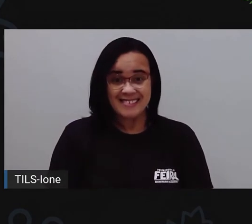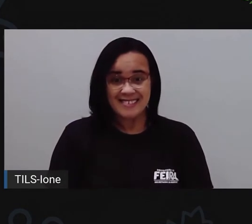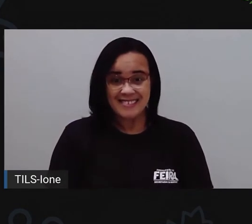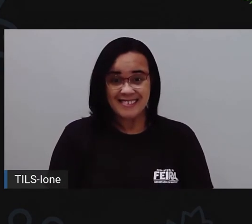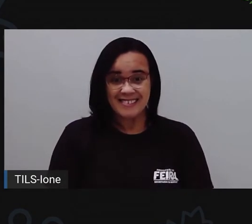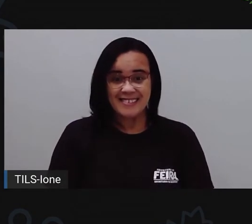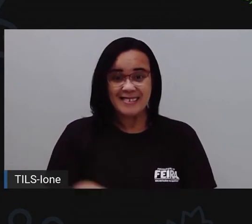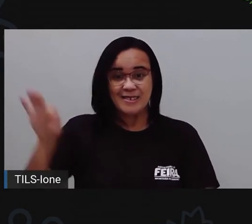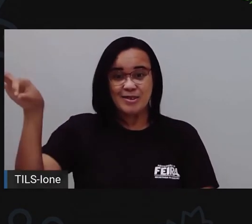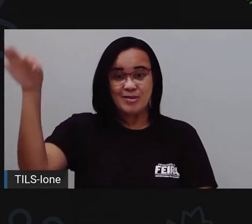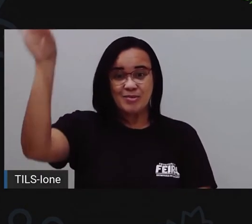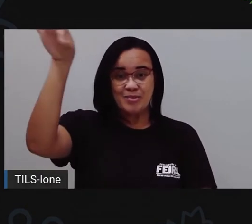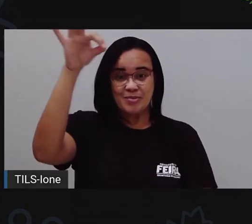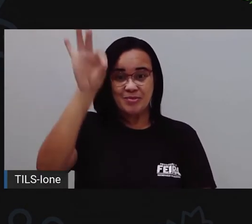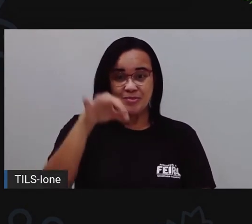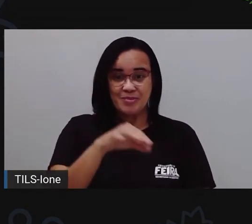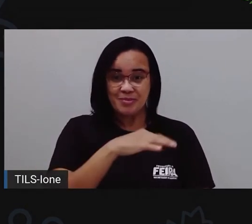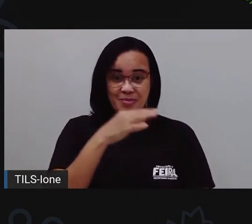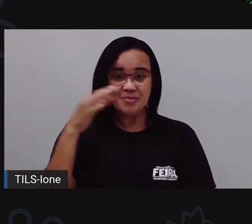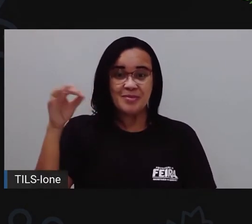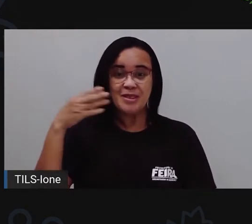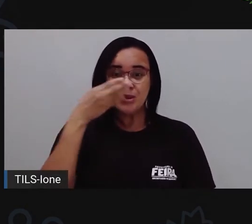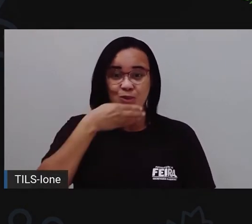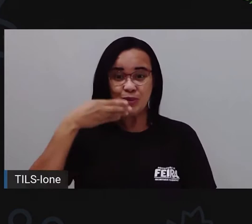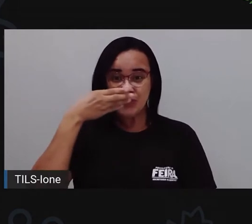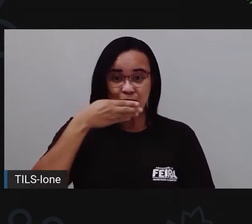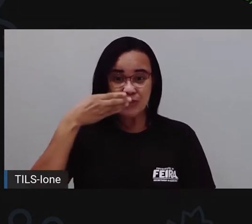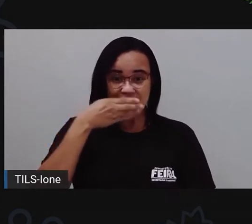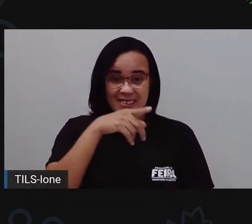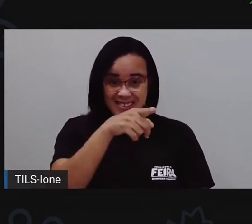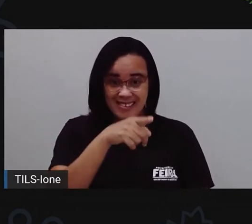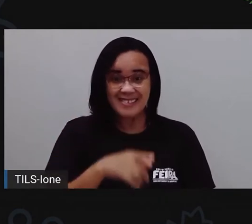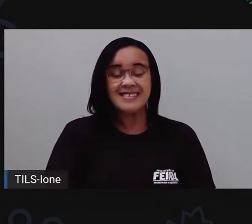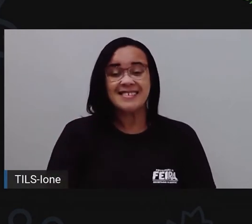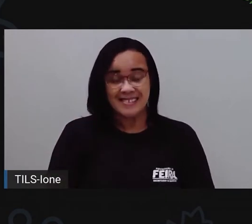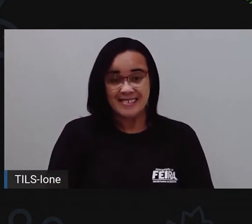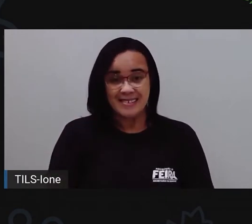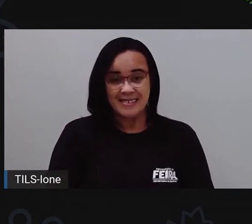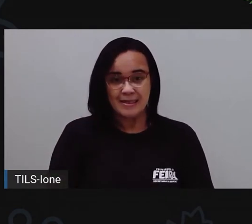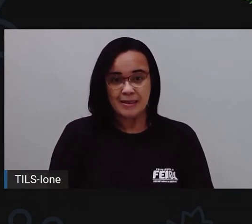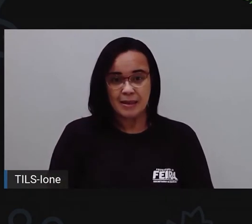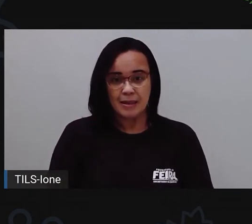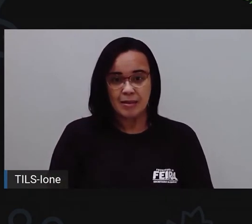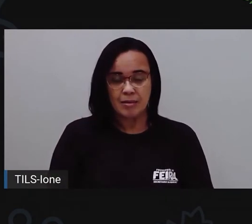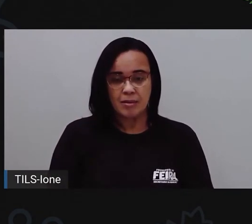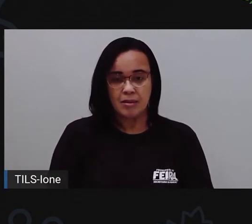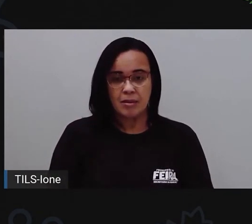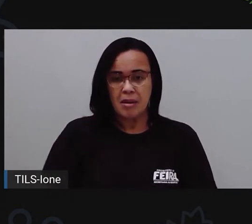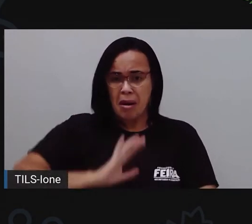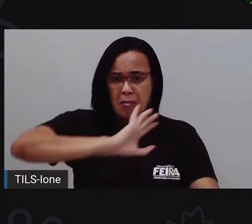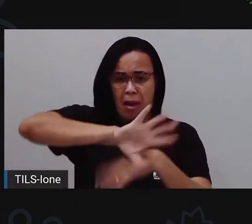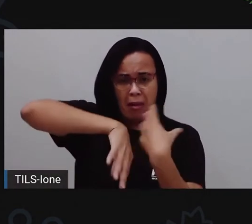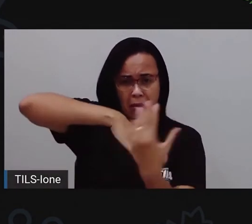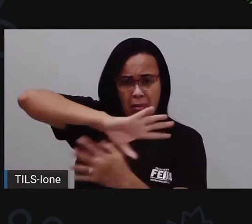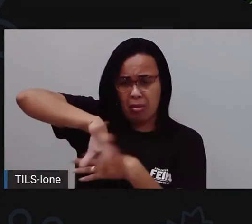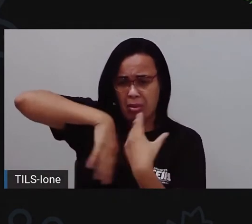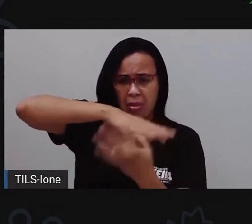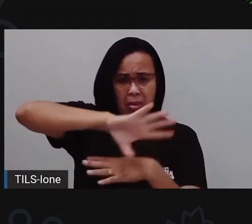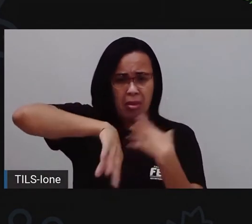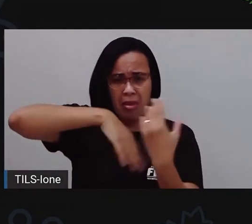abelhas, ó. As abelhas. E quem morava na casa toda bagunçada? Quem é? As